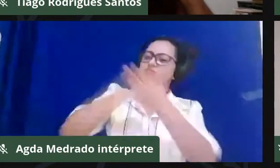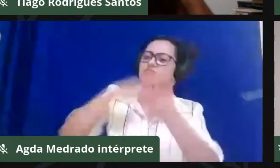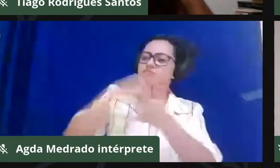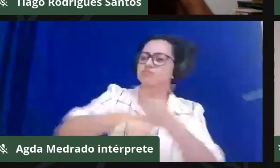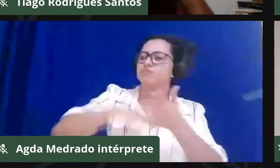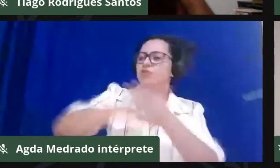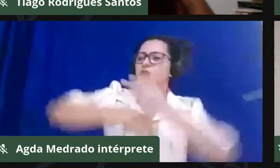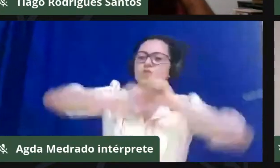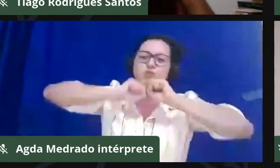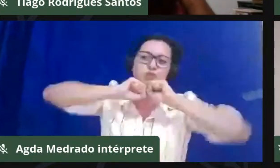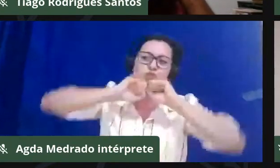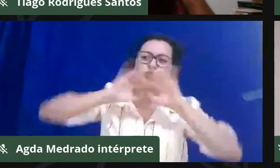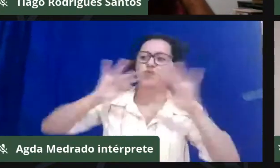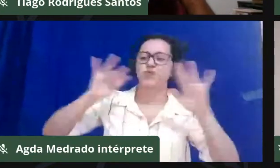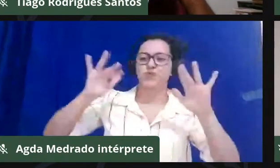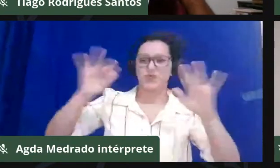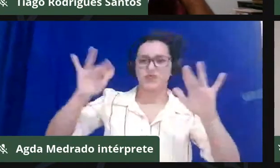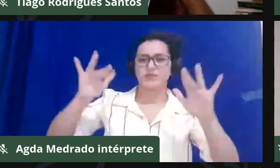sido